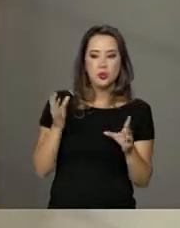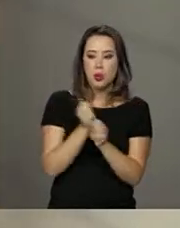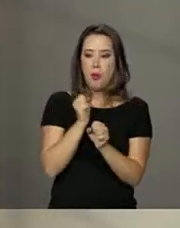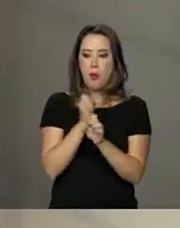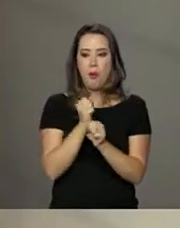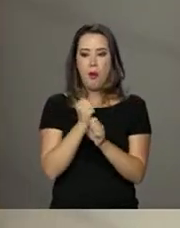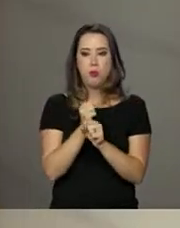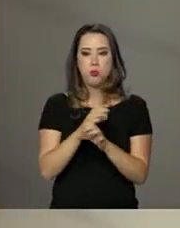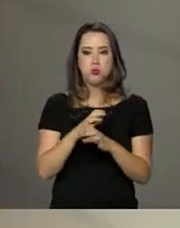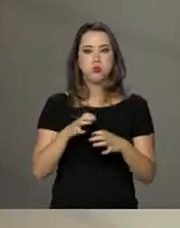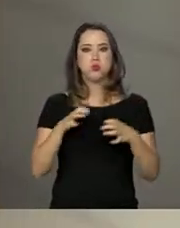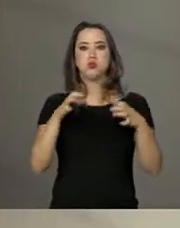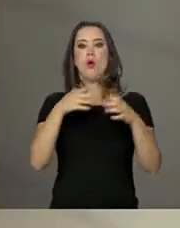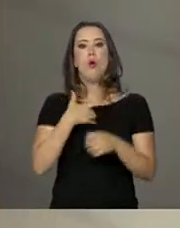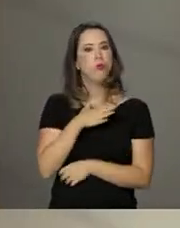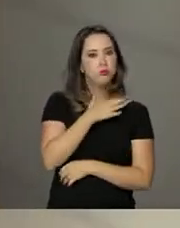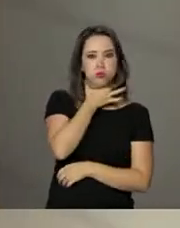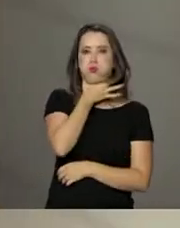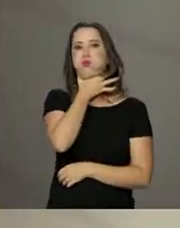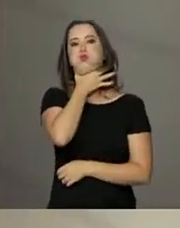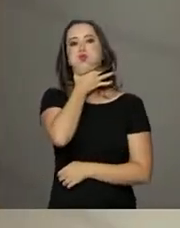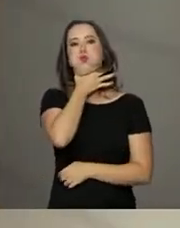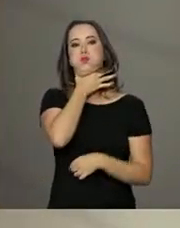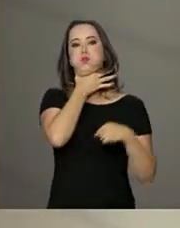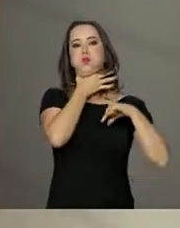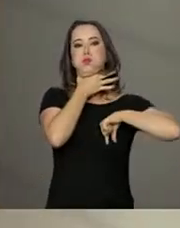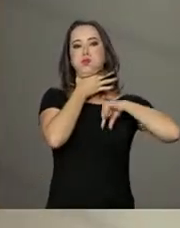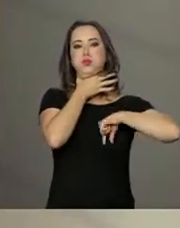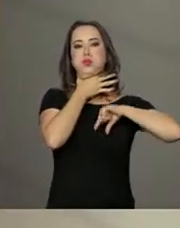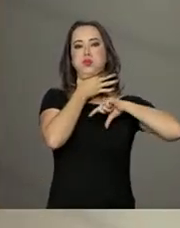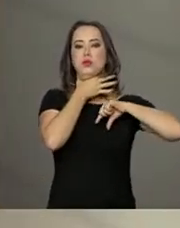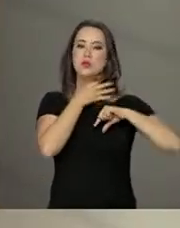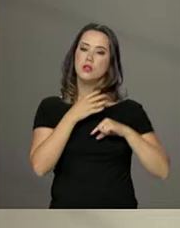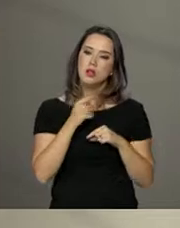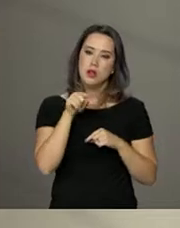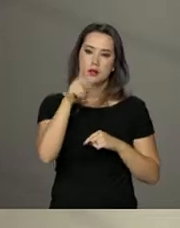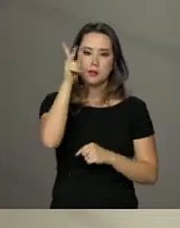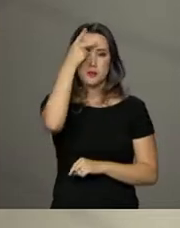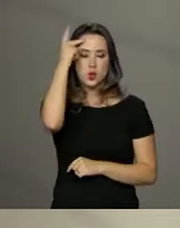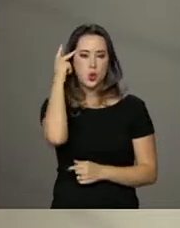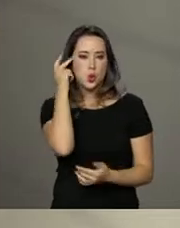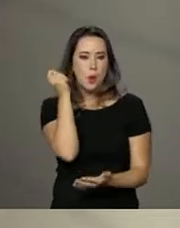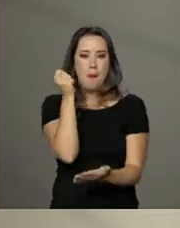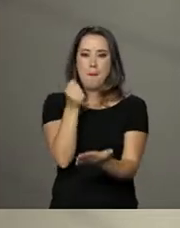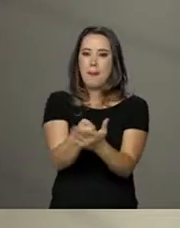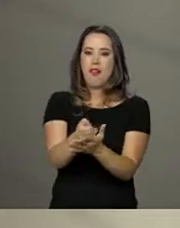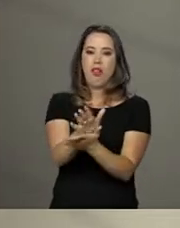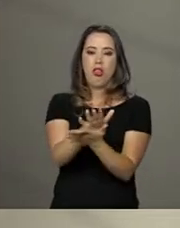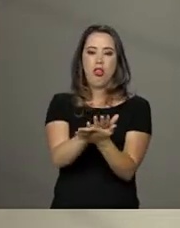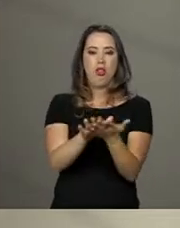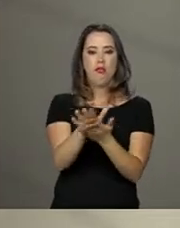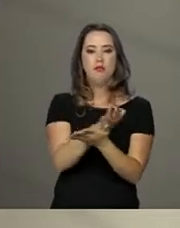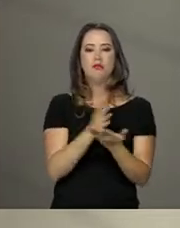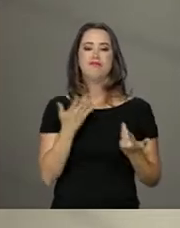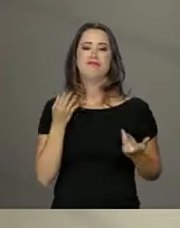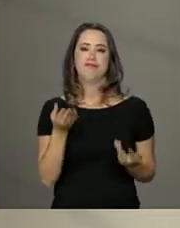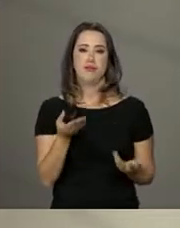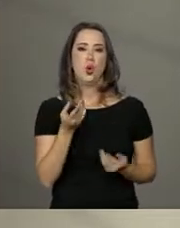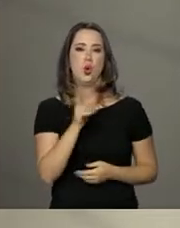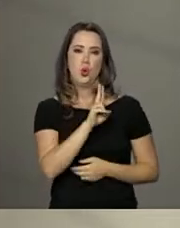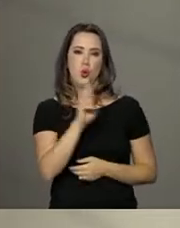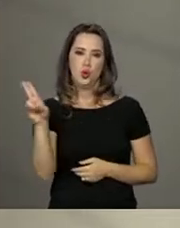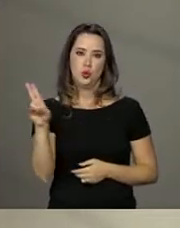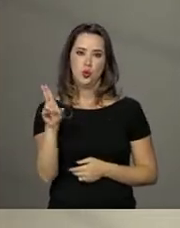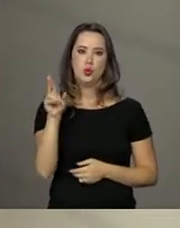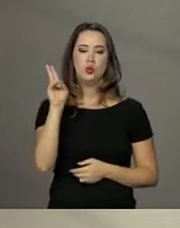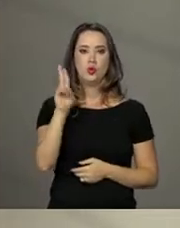se acumulam, ultrapassando o valor da renda mensal e fazem com que as pessoas não consigam quitar suas dívidas, o nome que